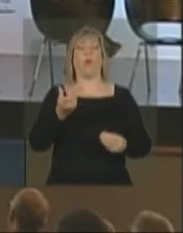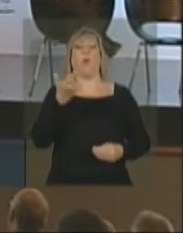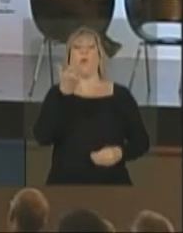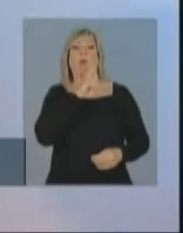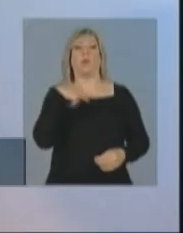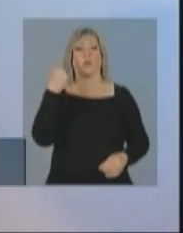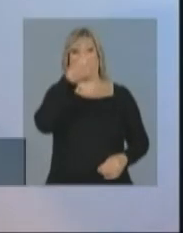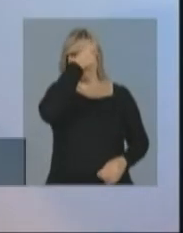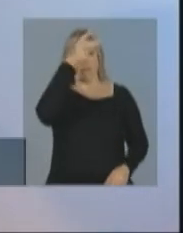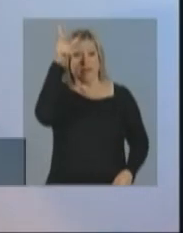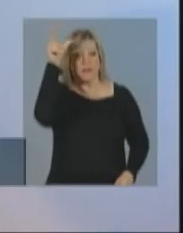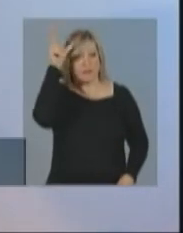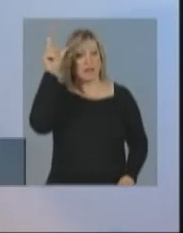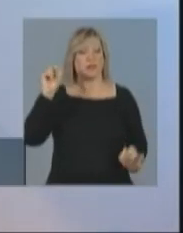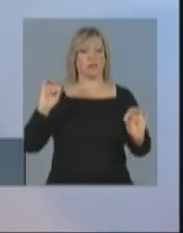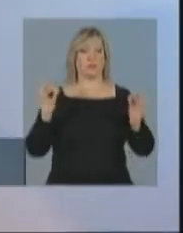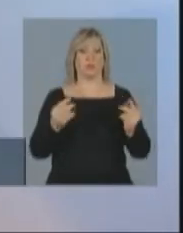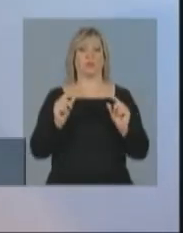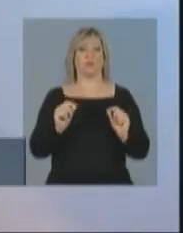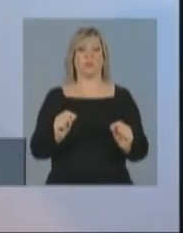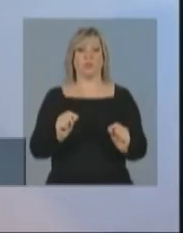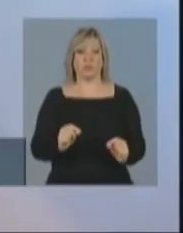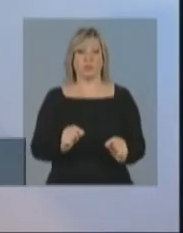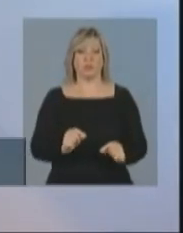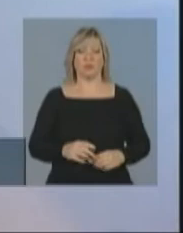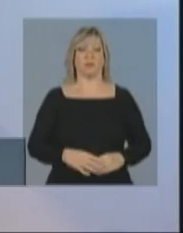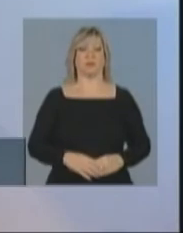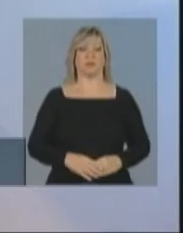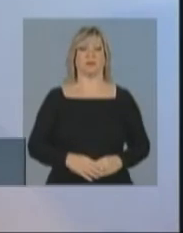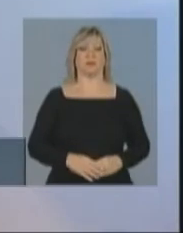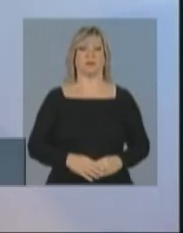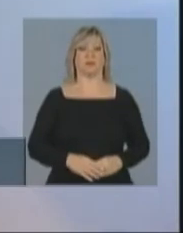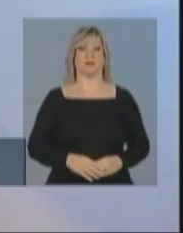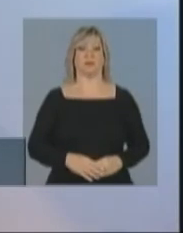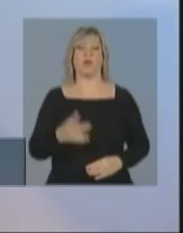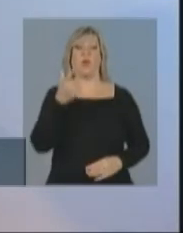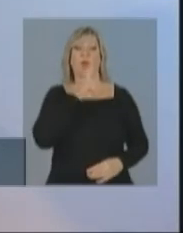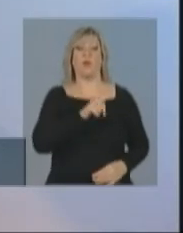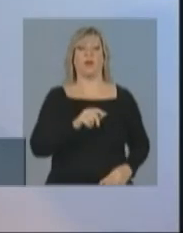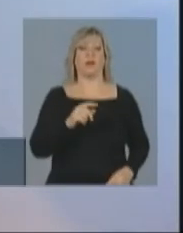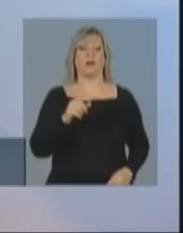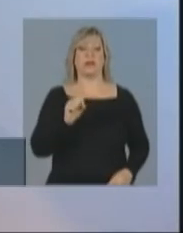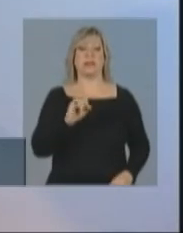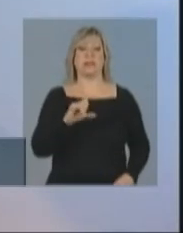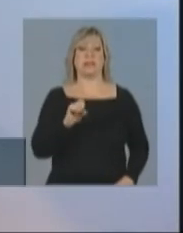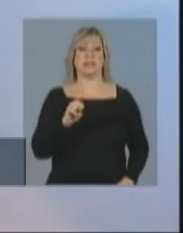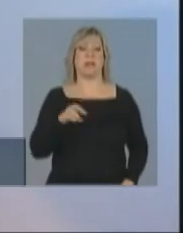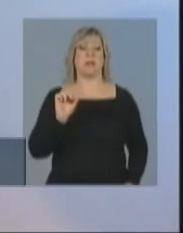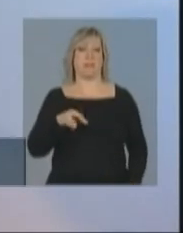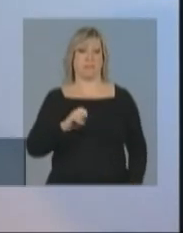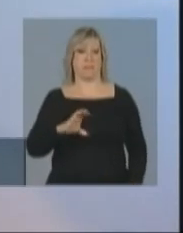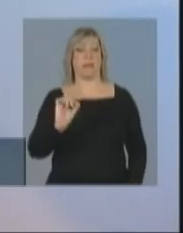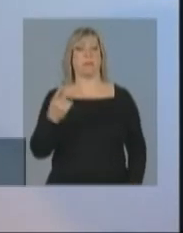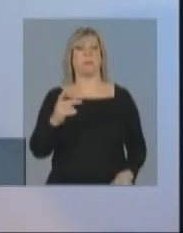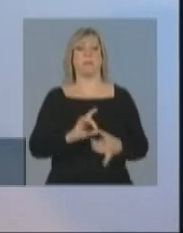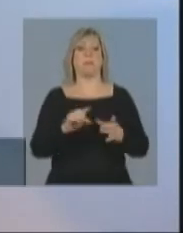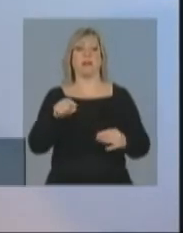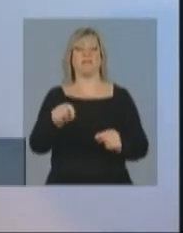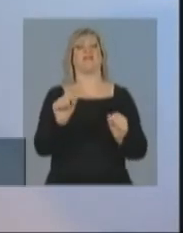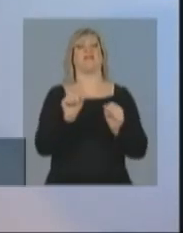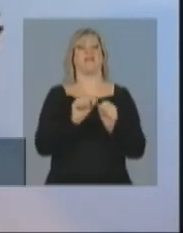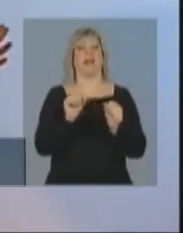dos prefeitos ao sistema do MEC que permite que ele faça